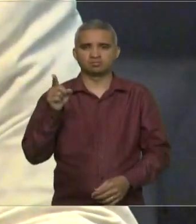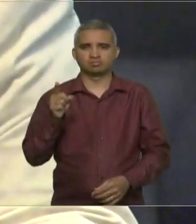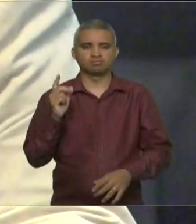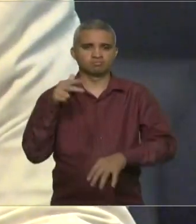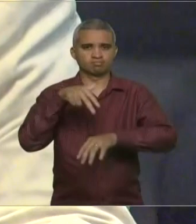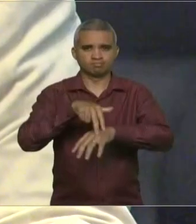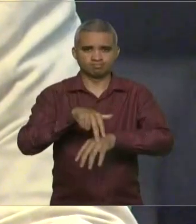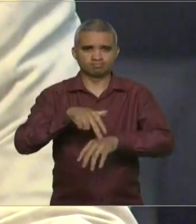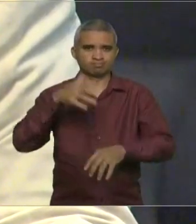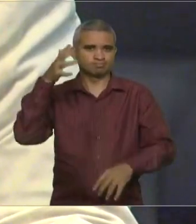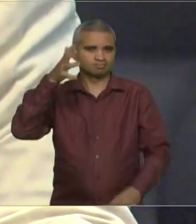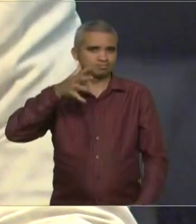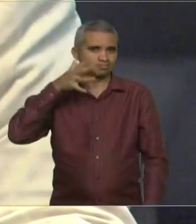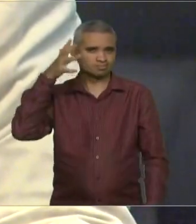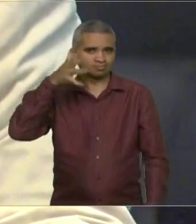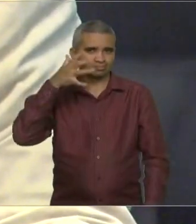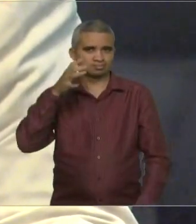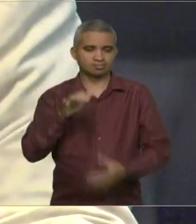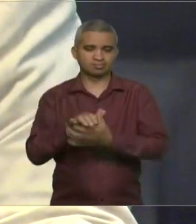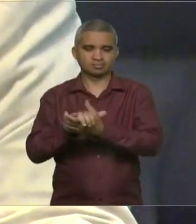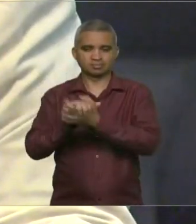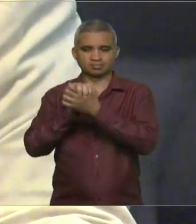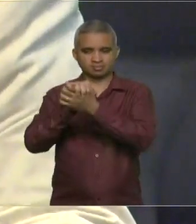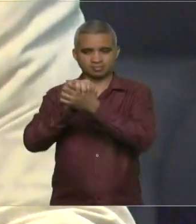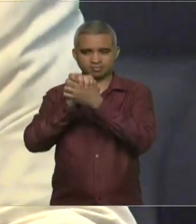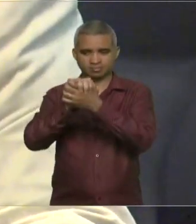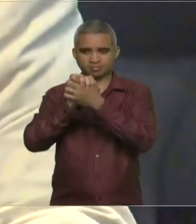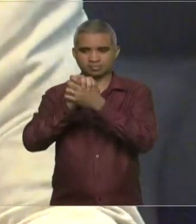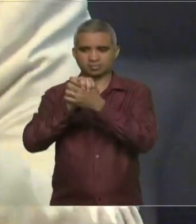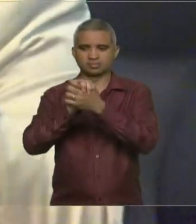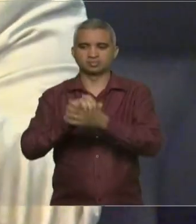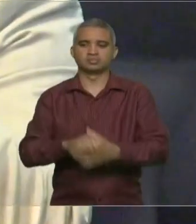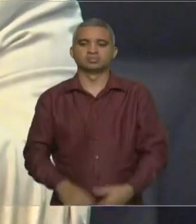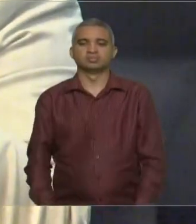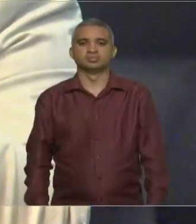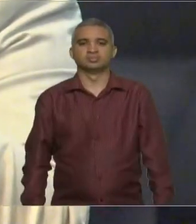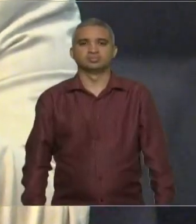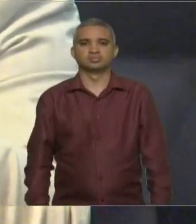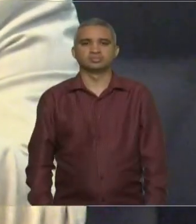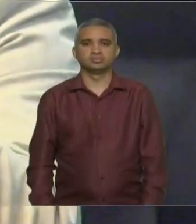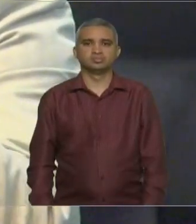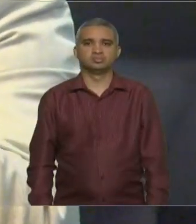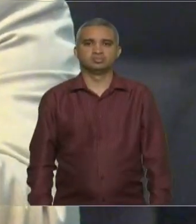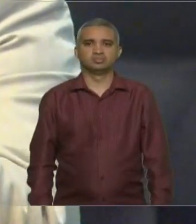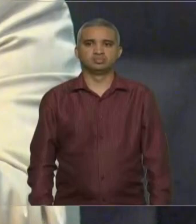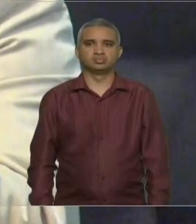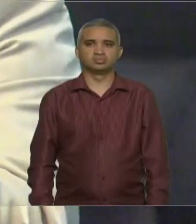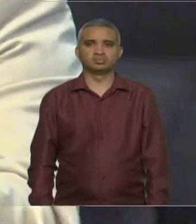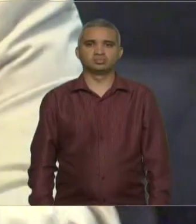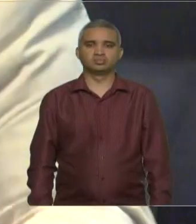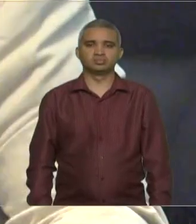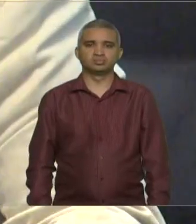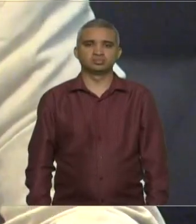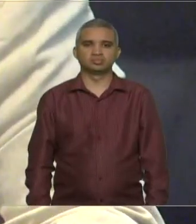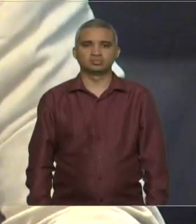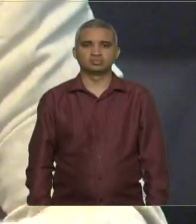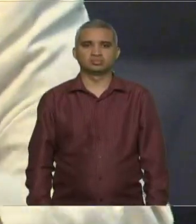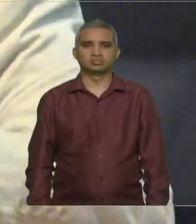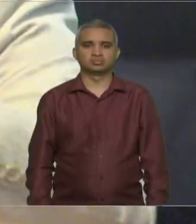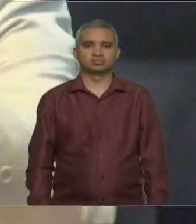Parabéns. Obrigada. Porque nem todos têm a autenticidade,